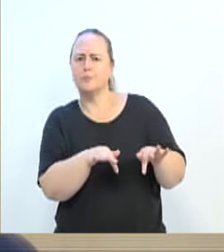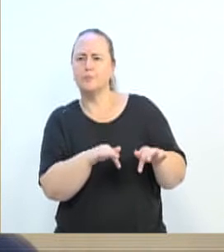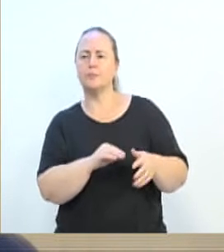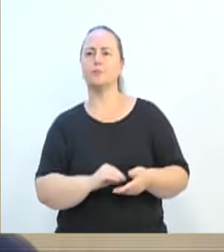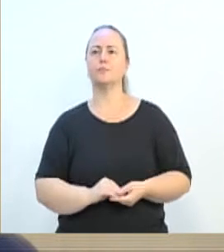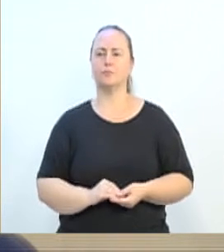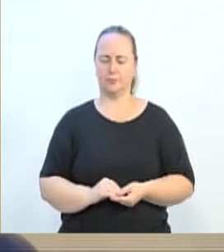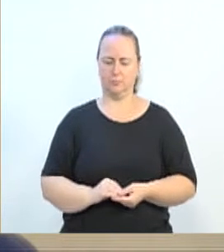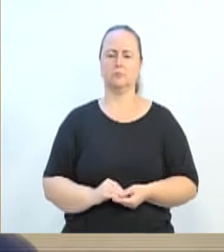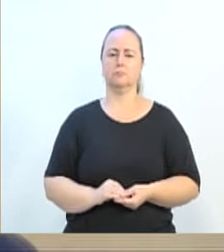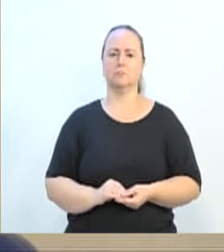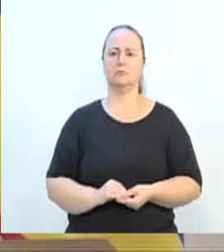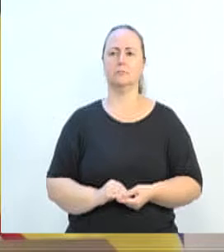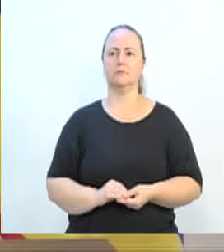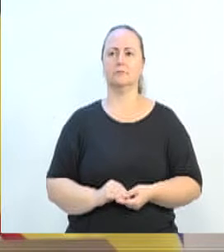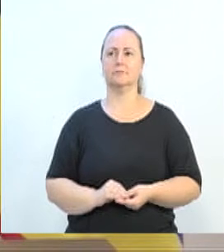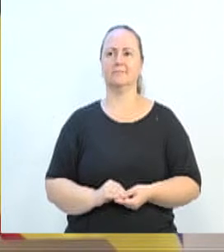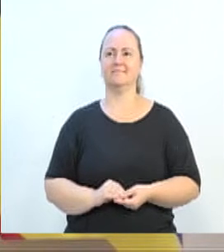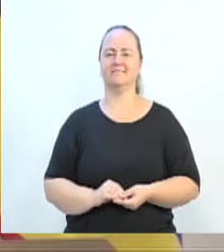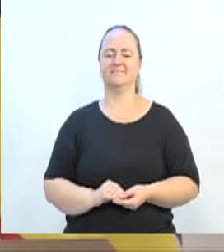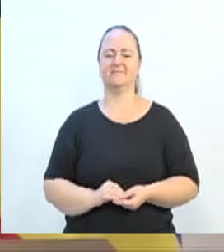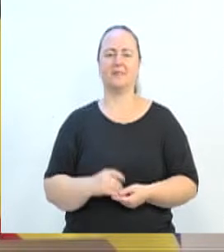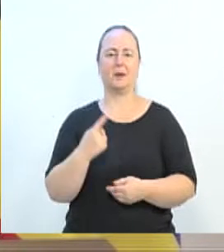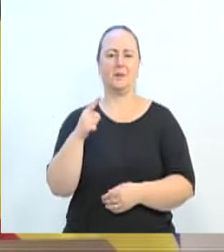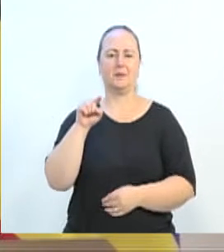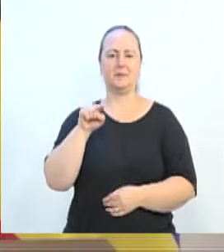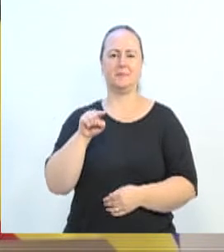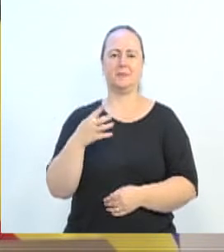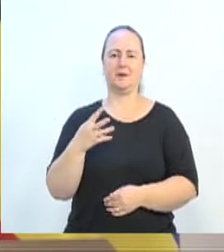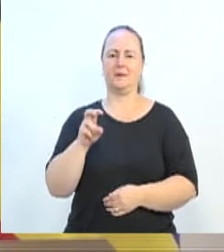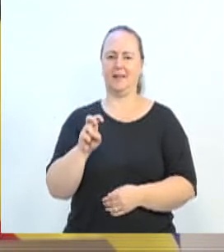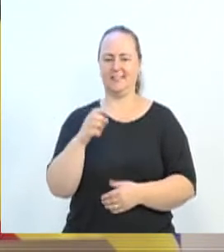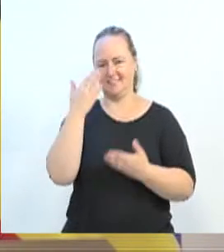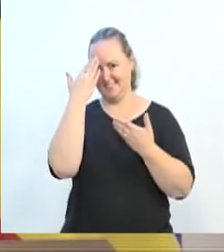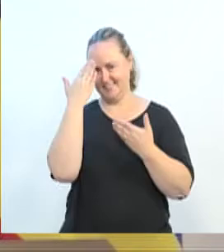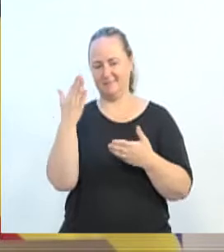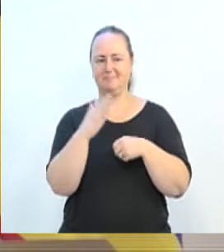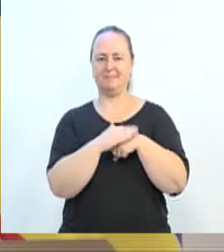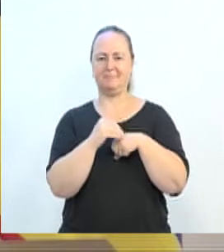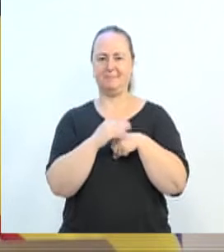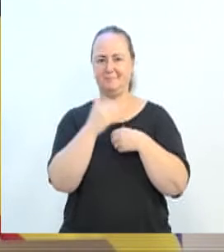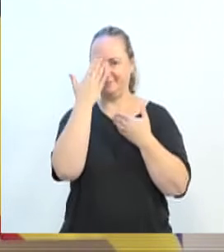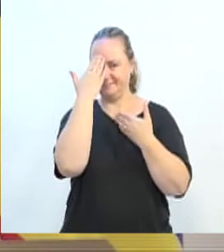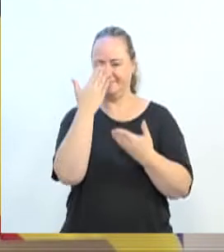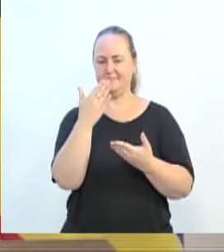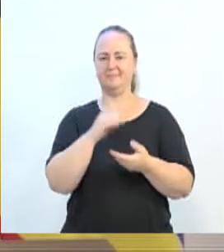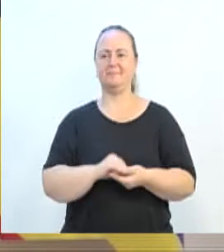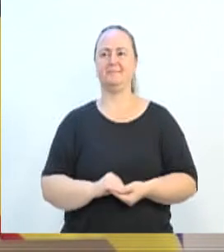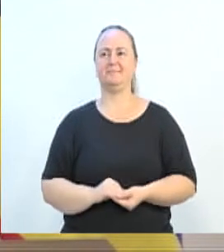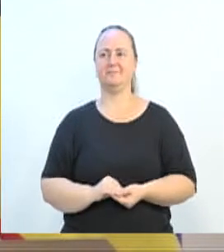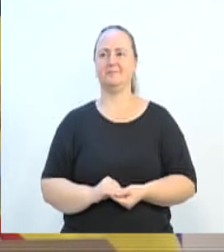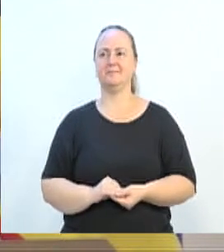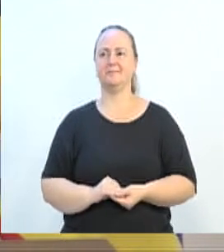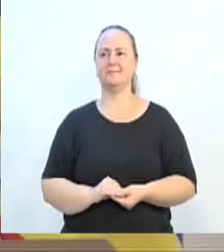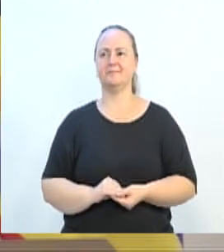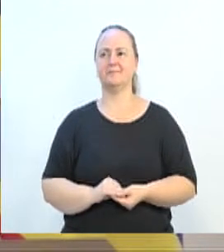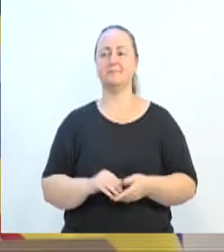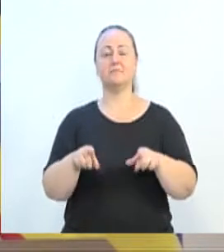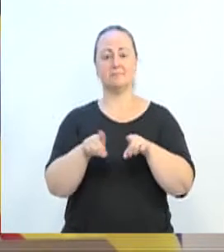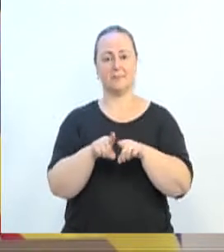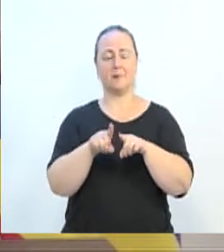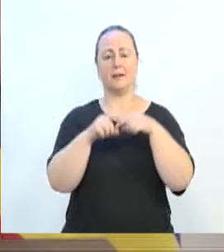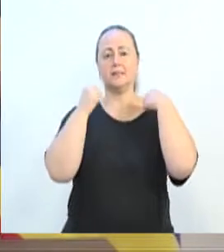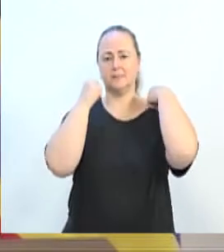Mais um minuto e 45, vereador. Agradeço, vereador Ito, sempre muito gentil, agradeço. Inclusive, vereador Silvio,